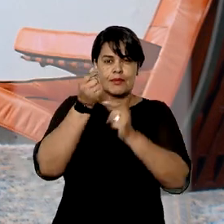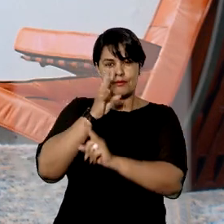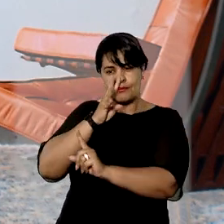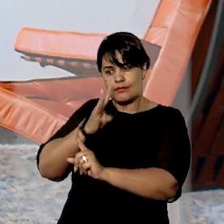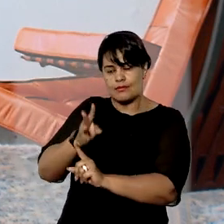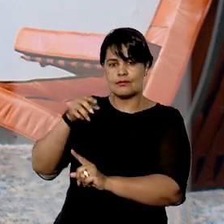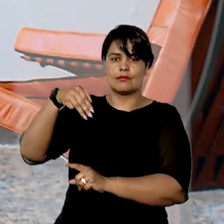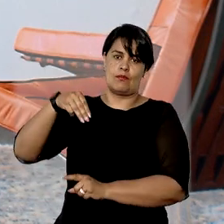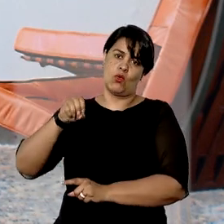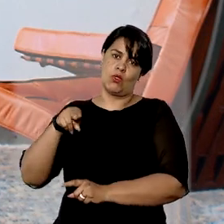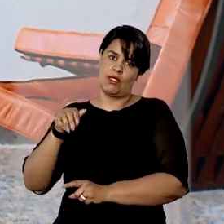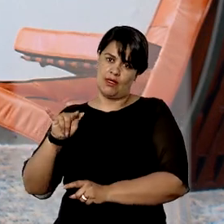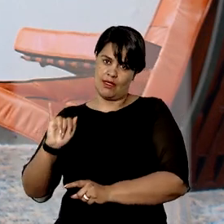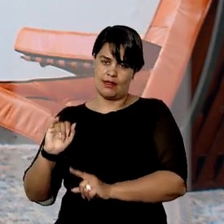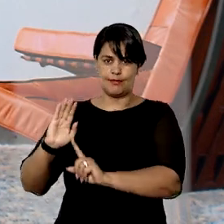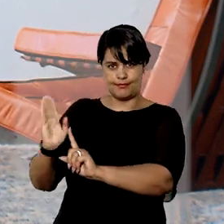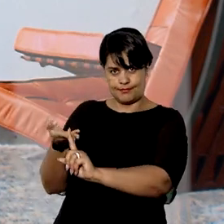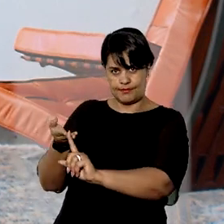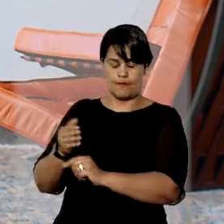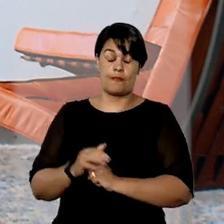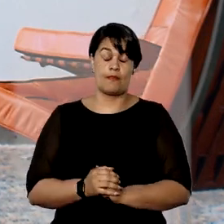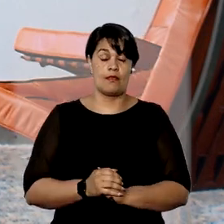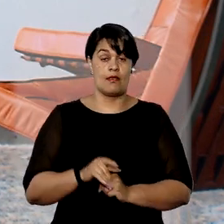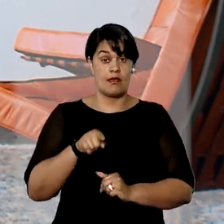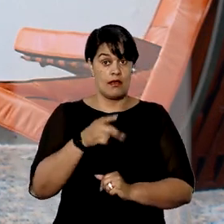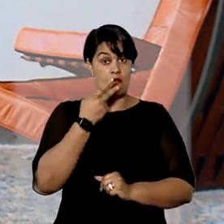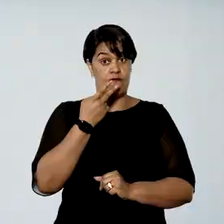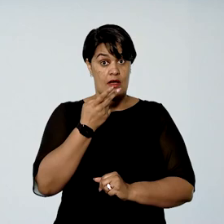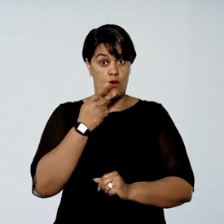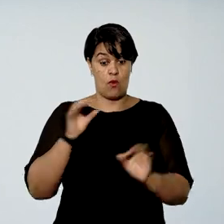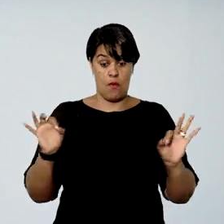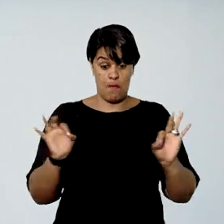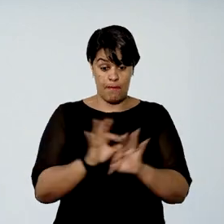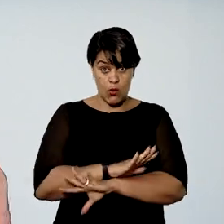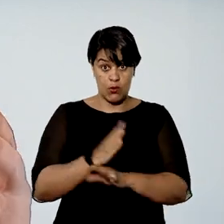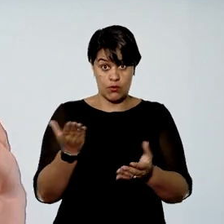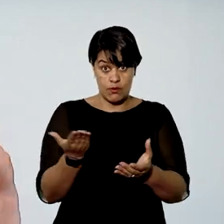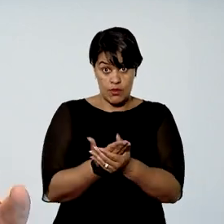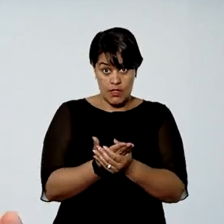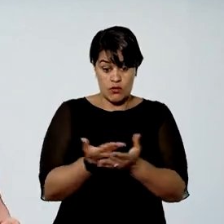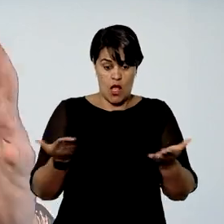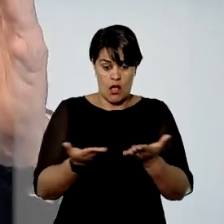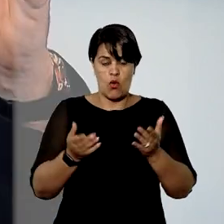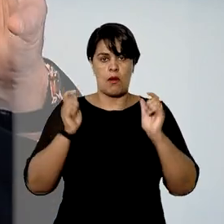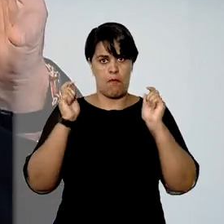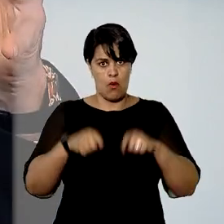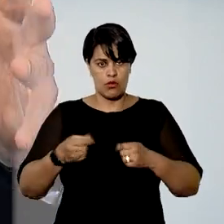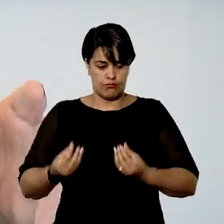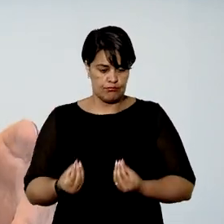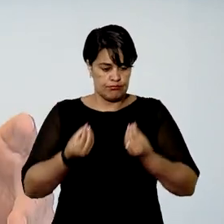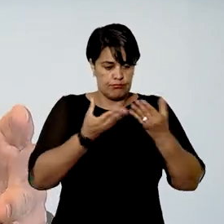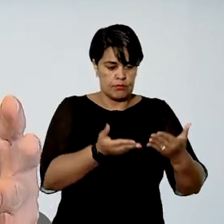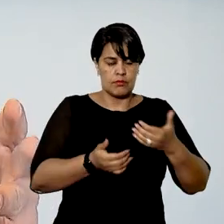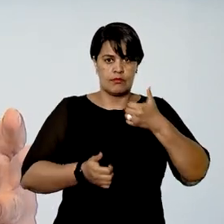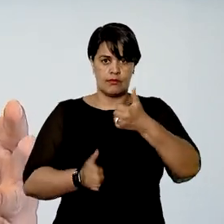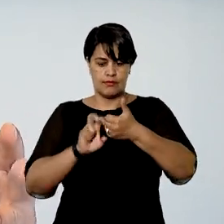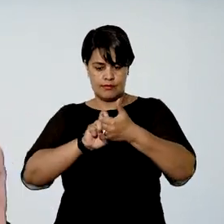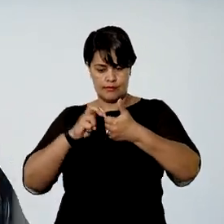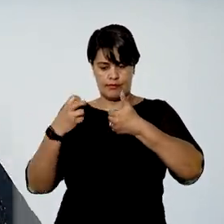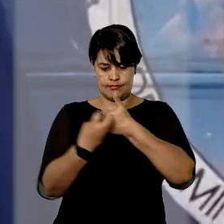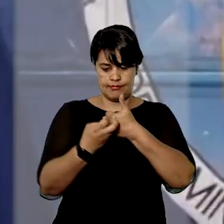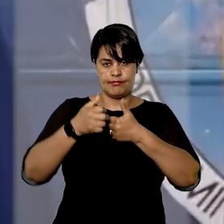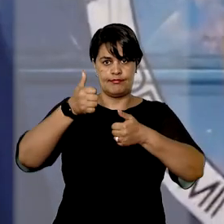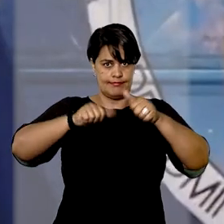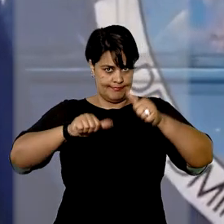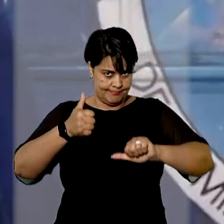imputado a ré. Noronha ressaltou que, encerrada a fase instrutória, o processo está pronto para julgamento no Tribunal